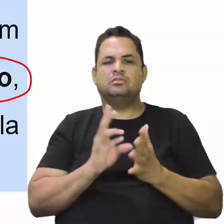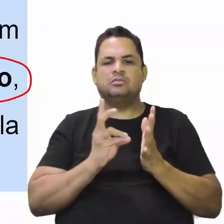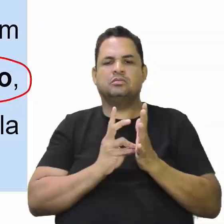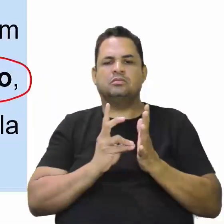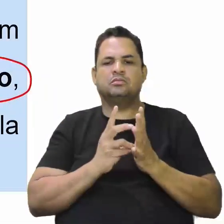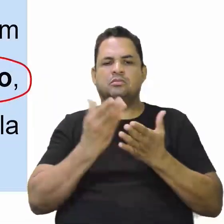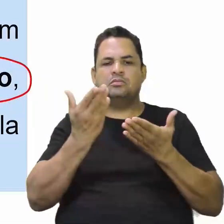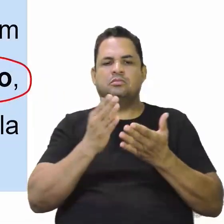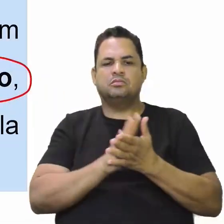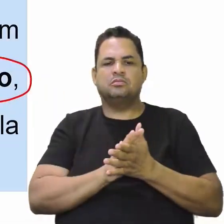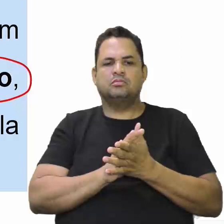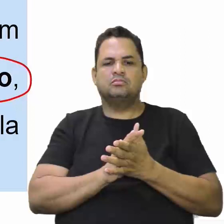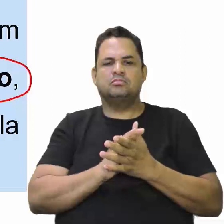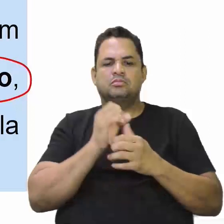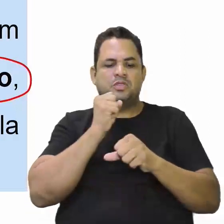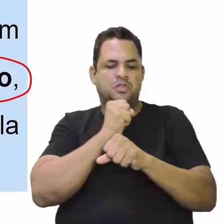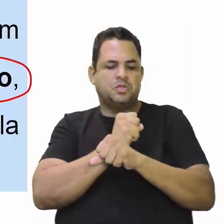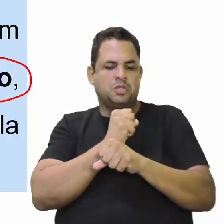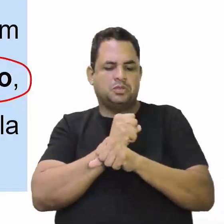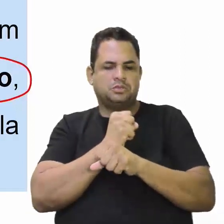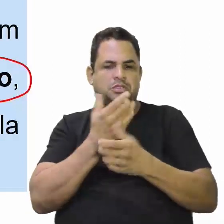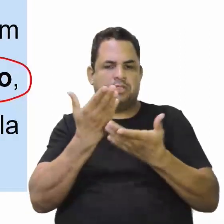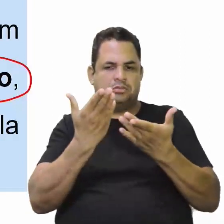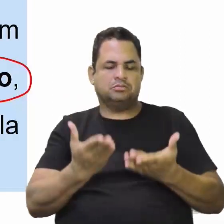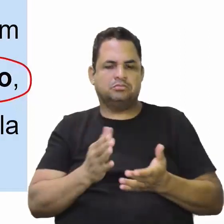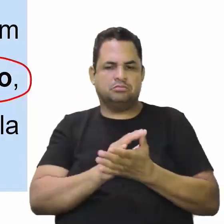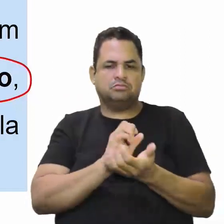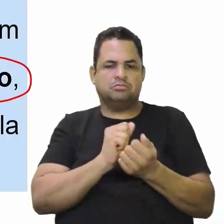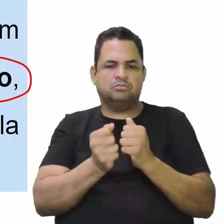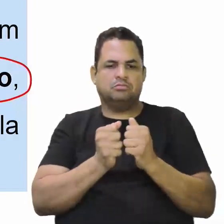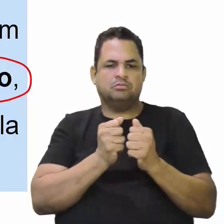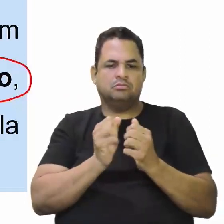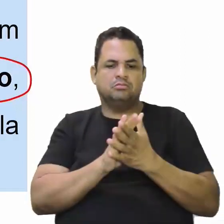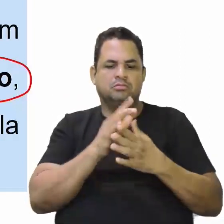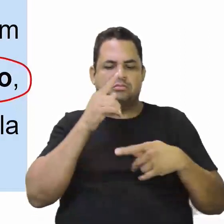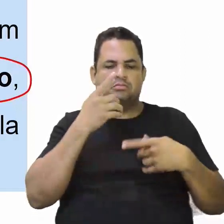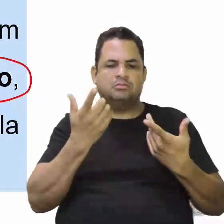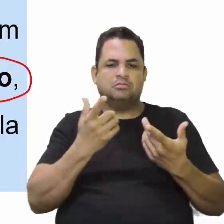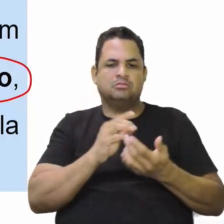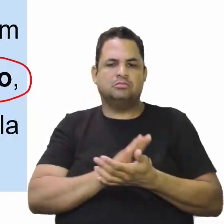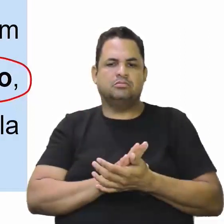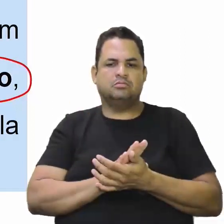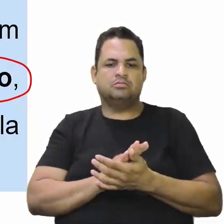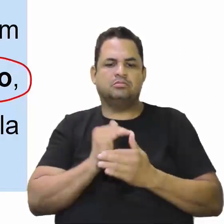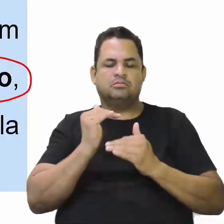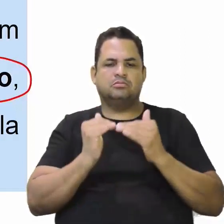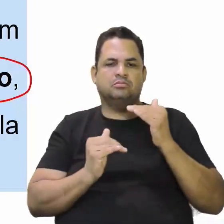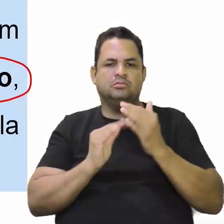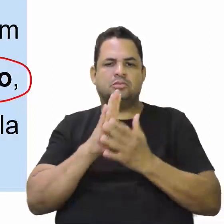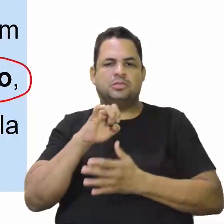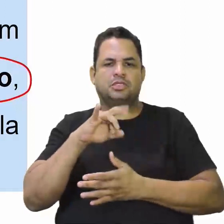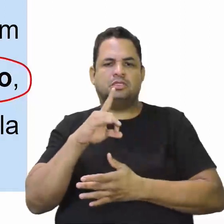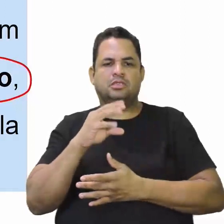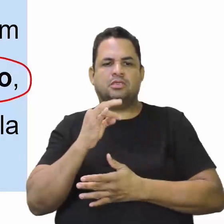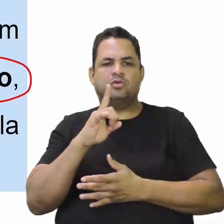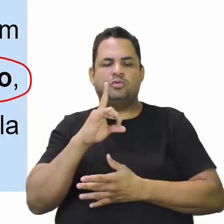indígenas que vão ficar sob esse controle e vão estar subjugados à mita e à encomenda.